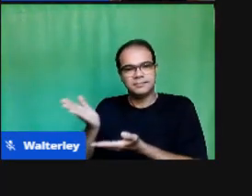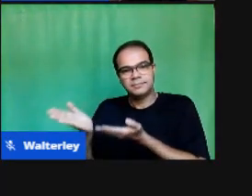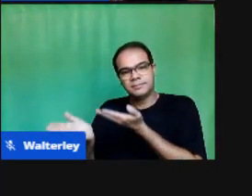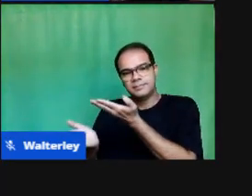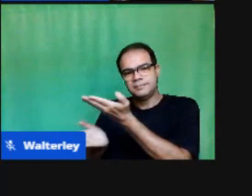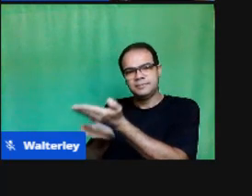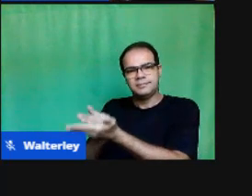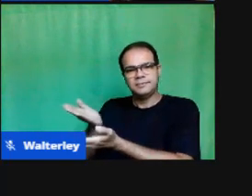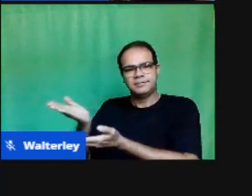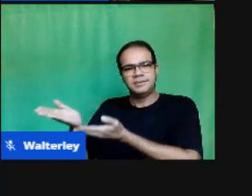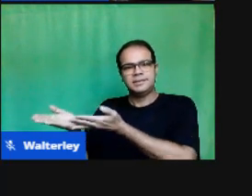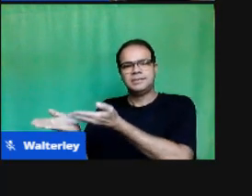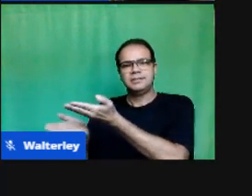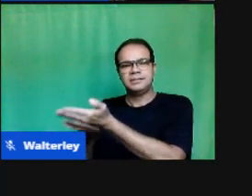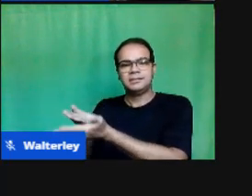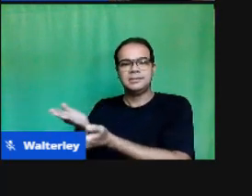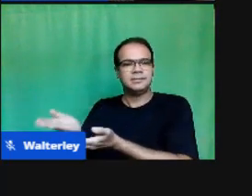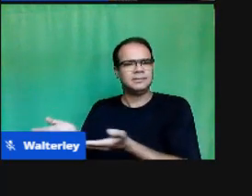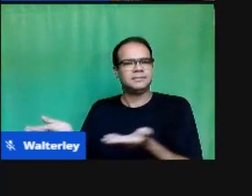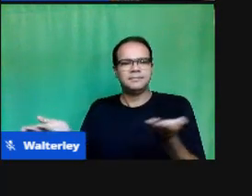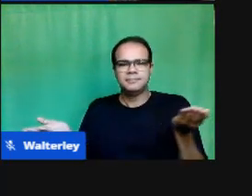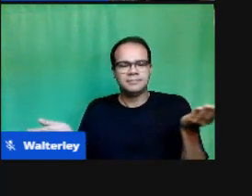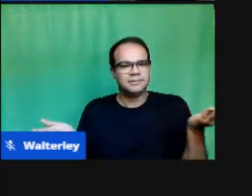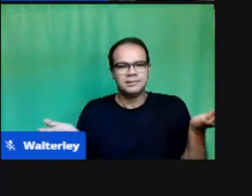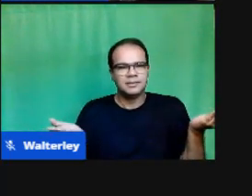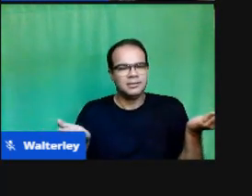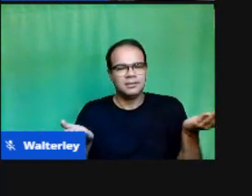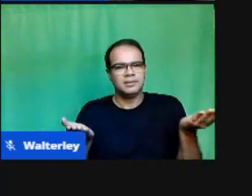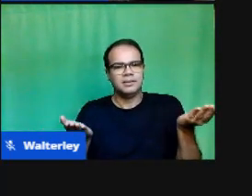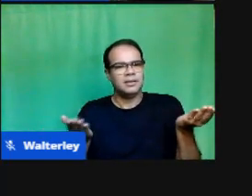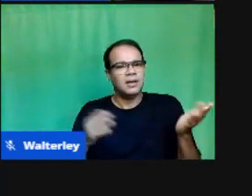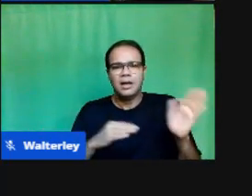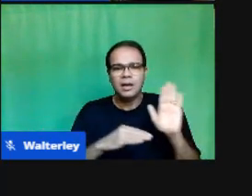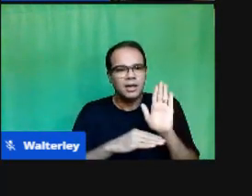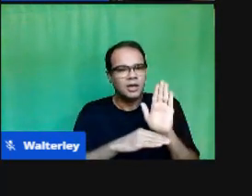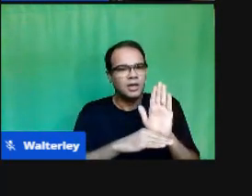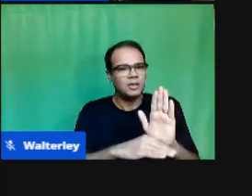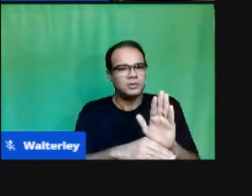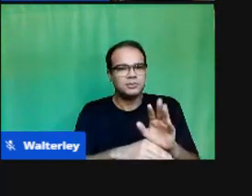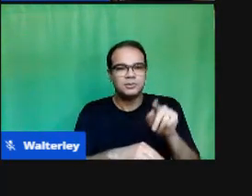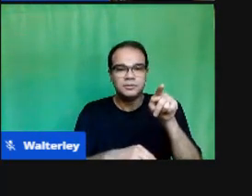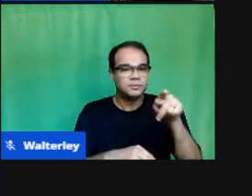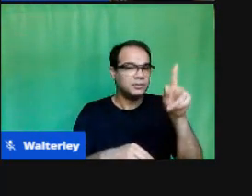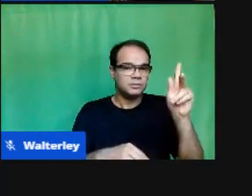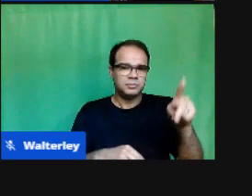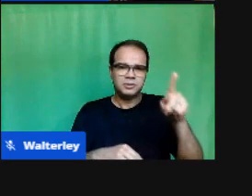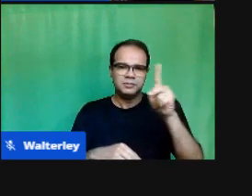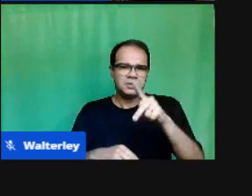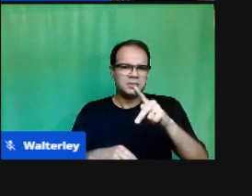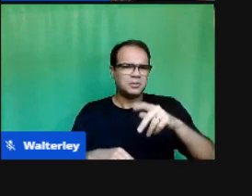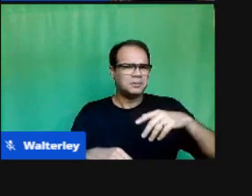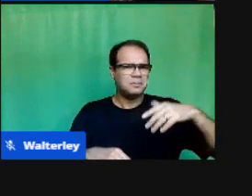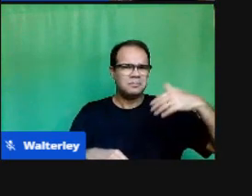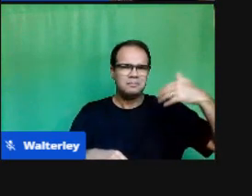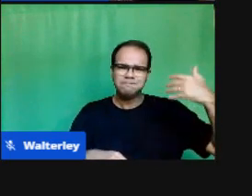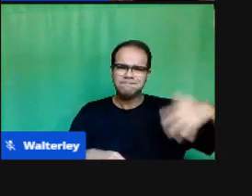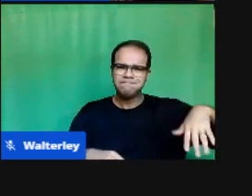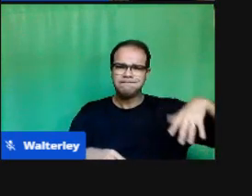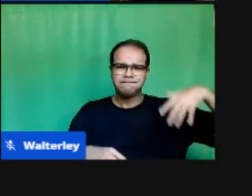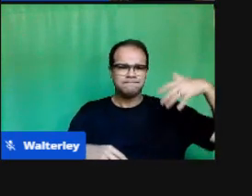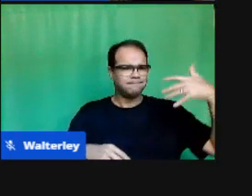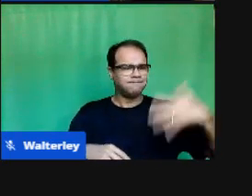Revela o papel Importante Fundamental Da postura Do professor Como